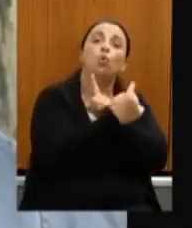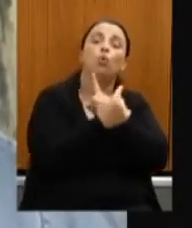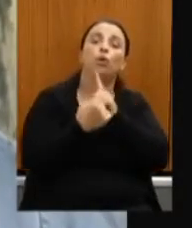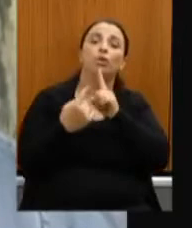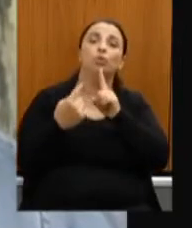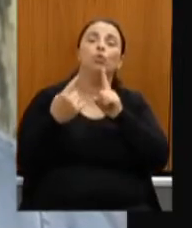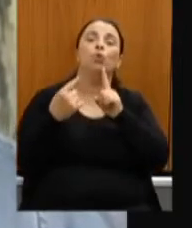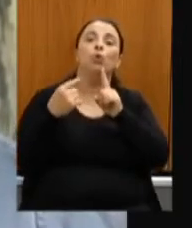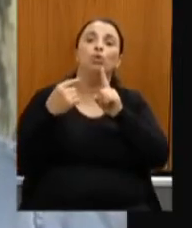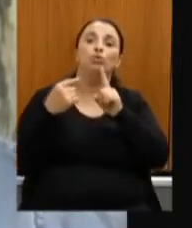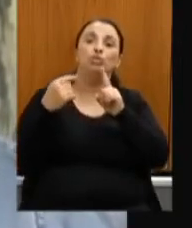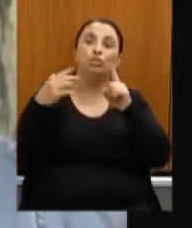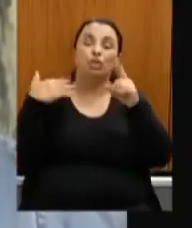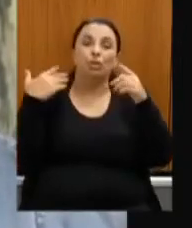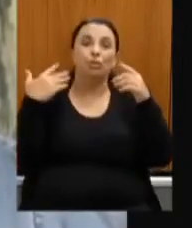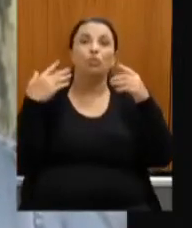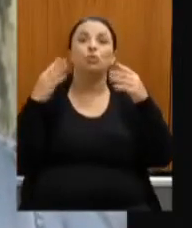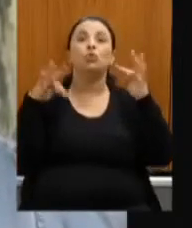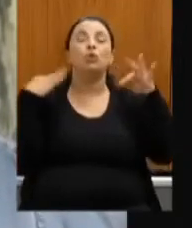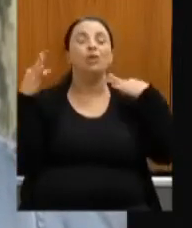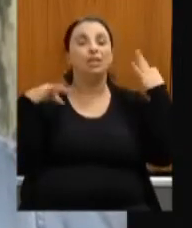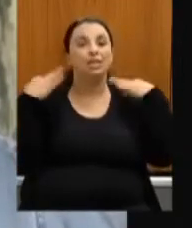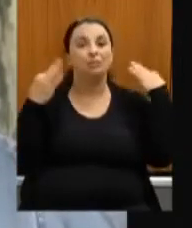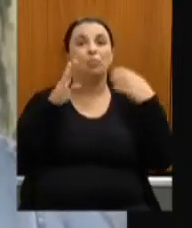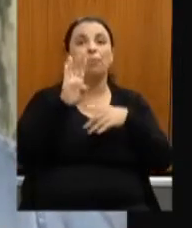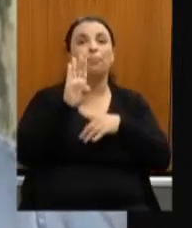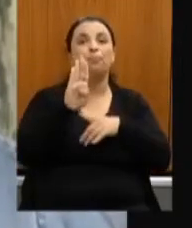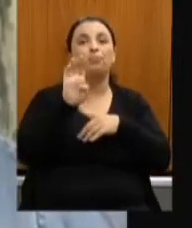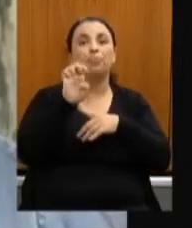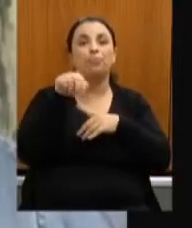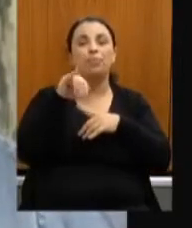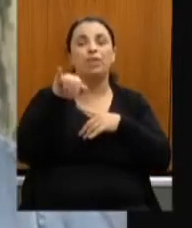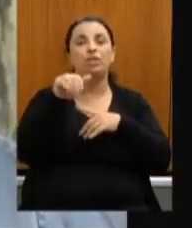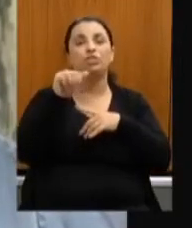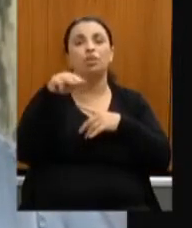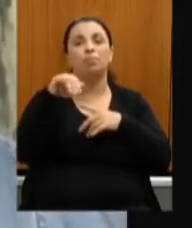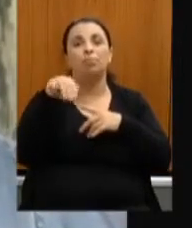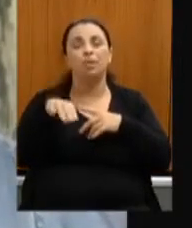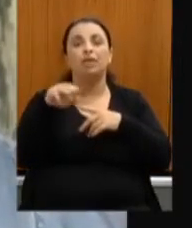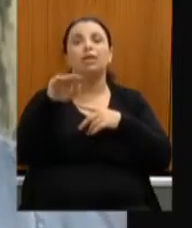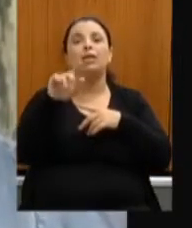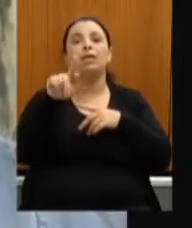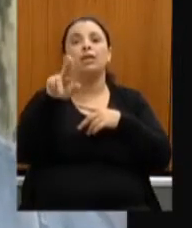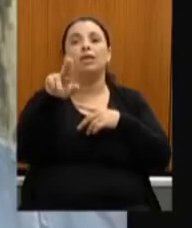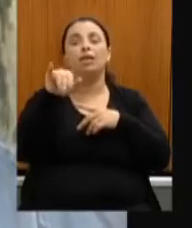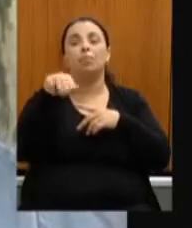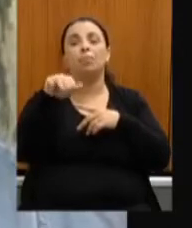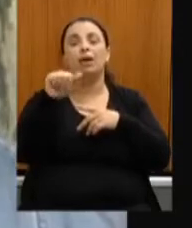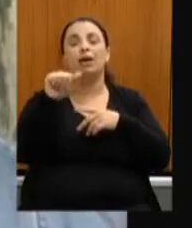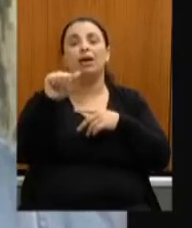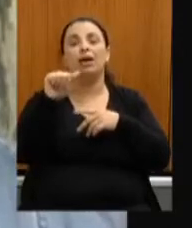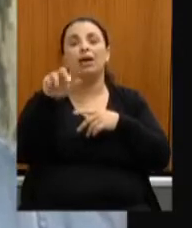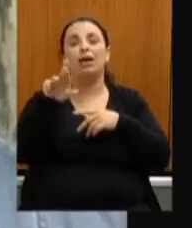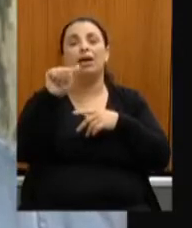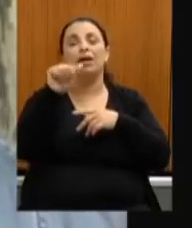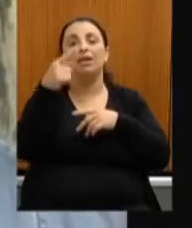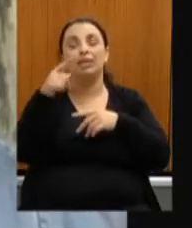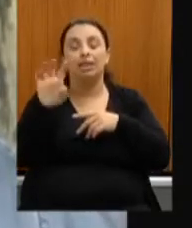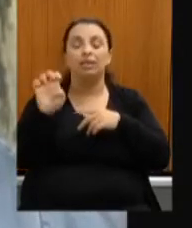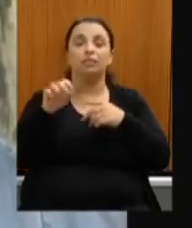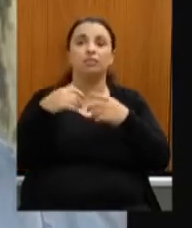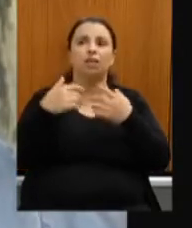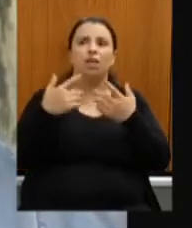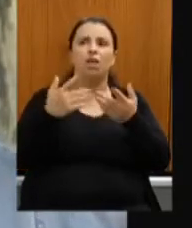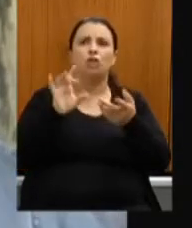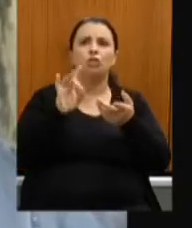Benjamim Guimarães porque não basta você recuperar esse barco não basta você entregar